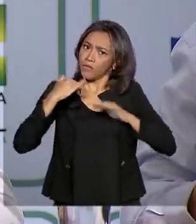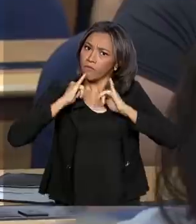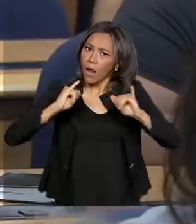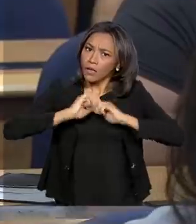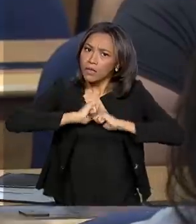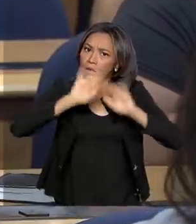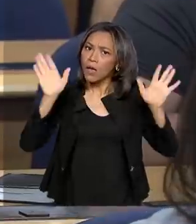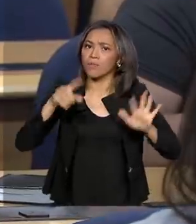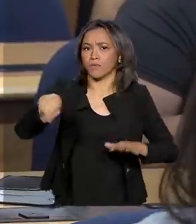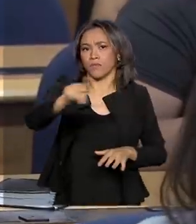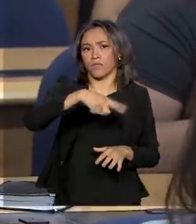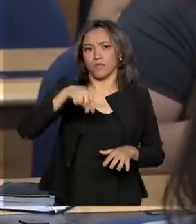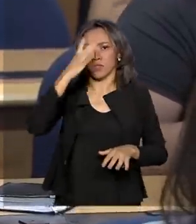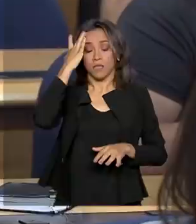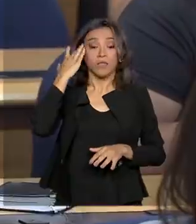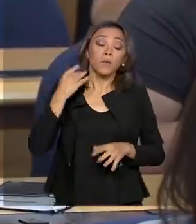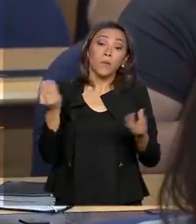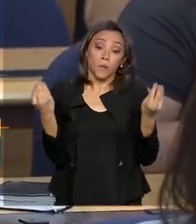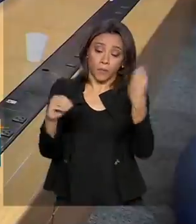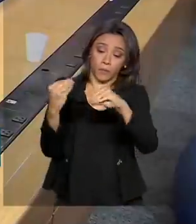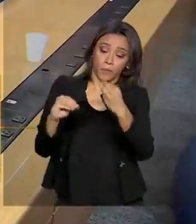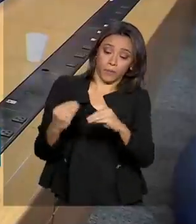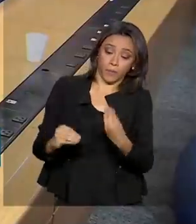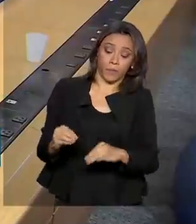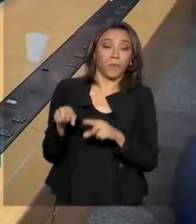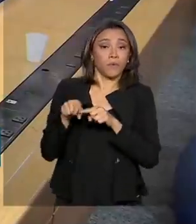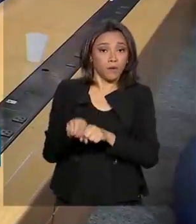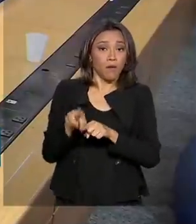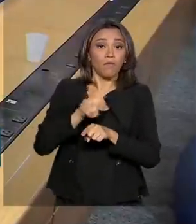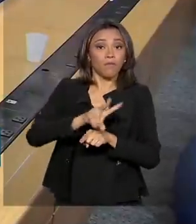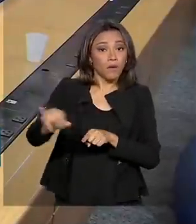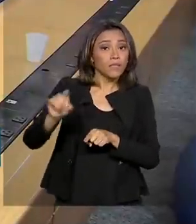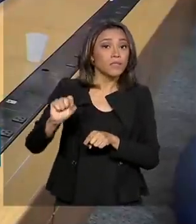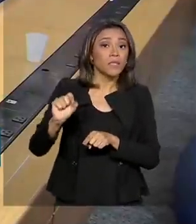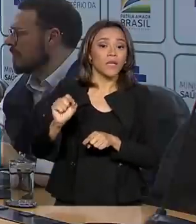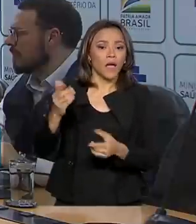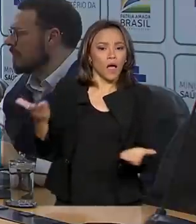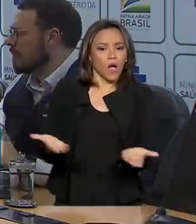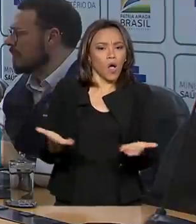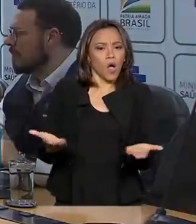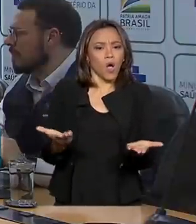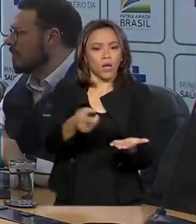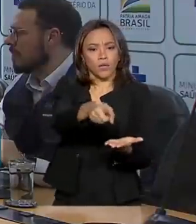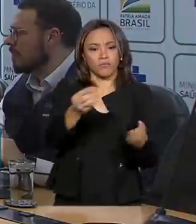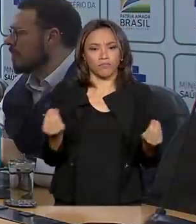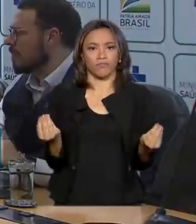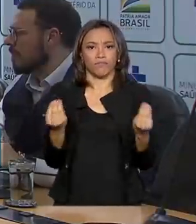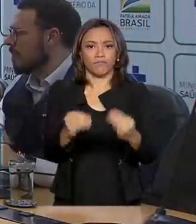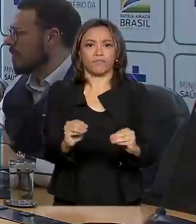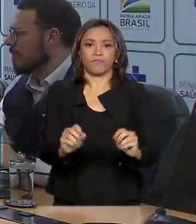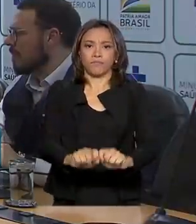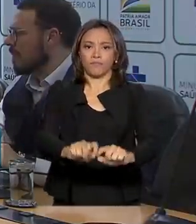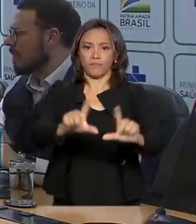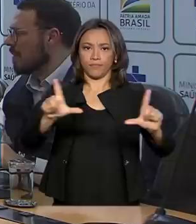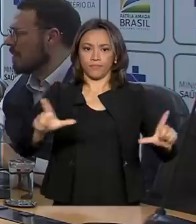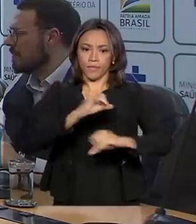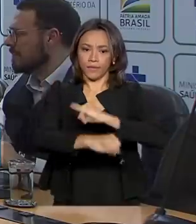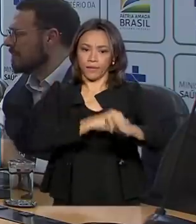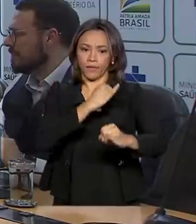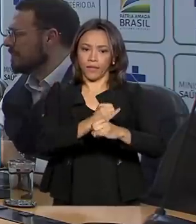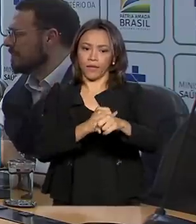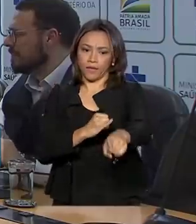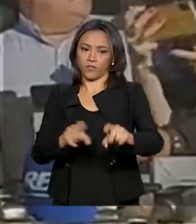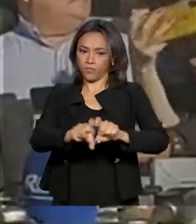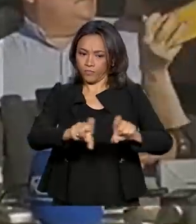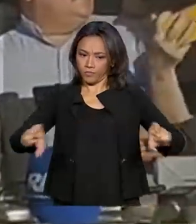muito claro. As atualizações dos casos serão publicadas a partir de agora numa plataforma na internet com dados do Brasil